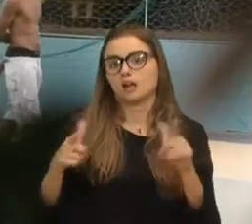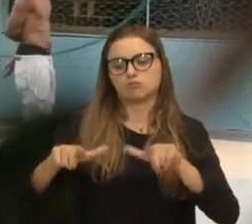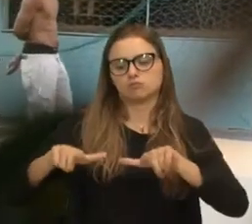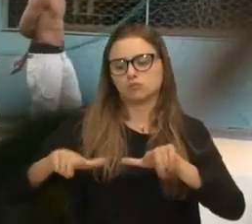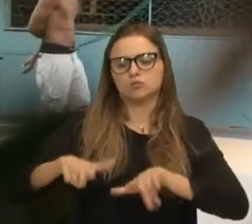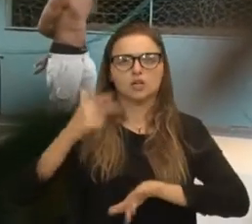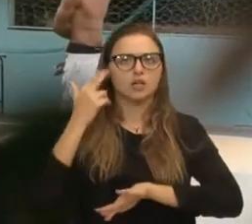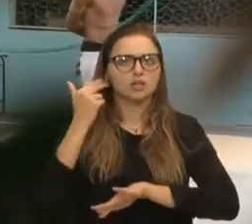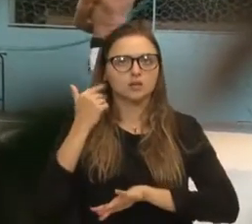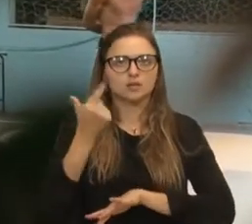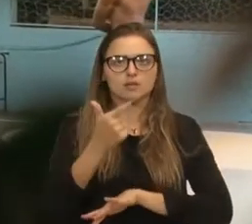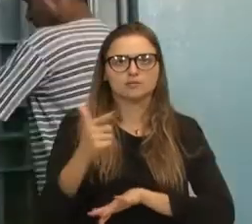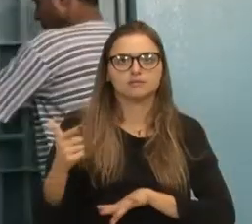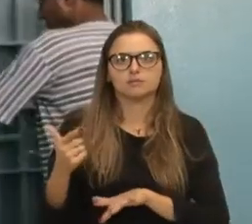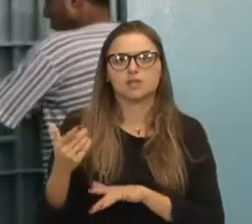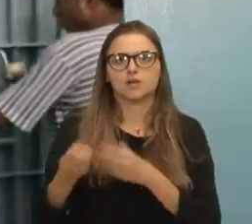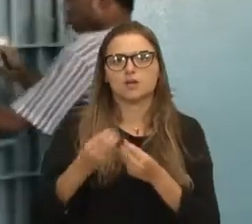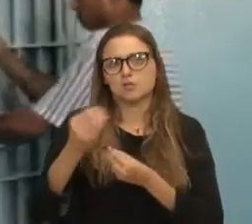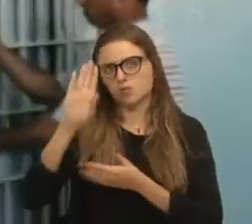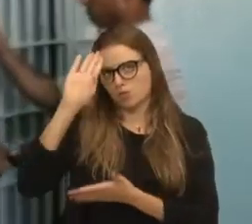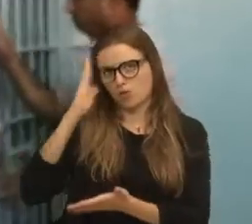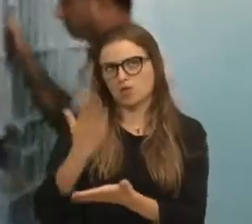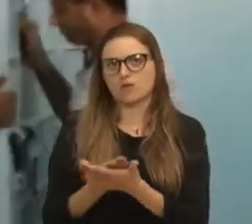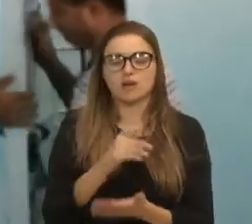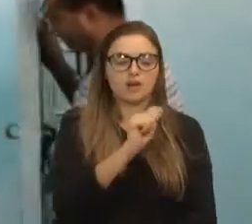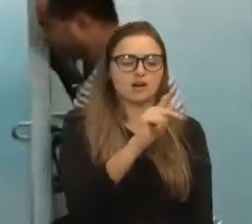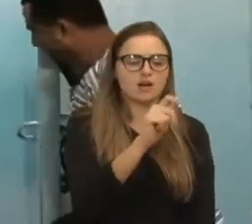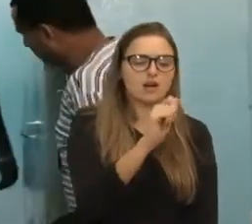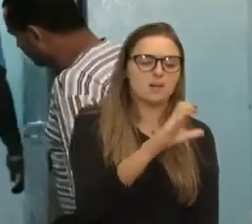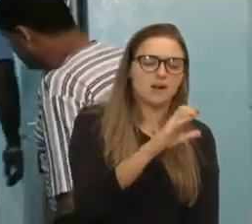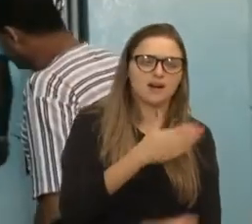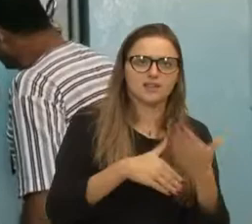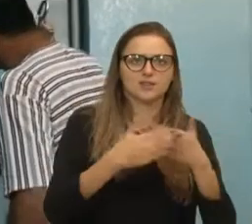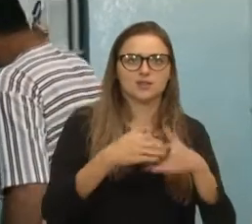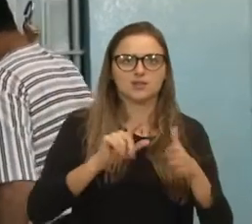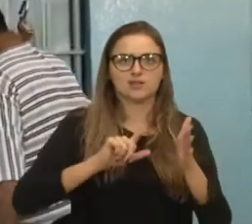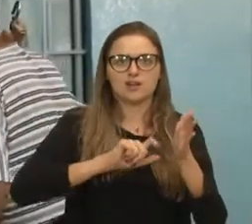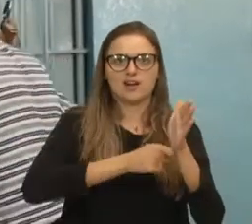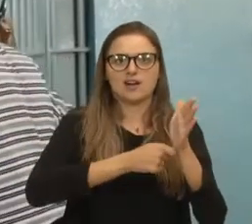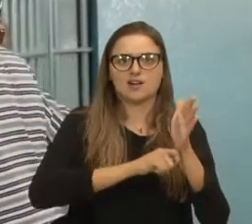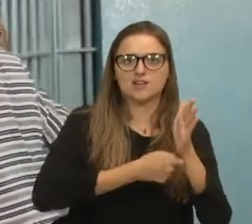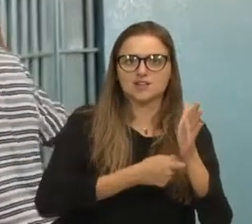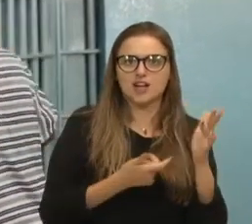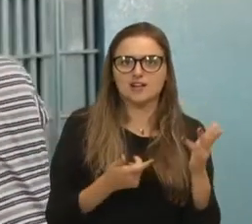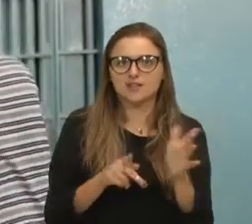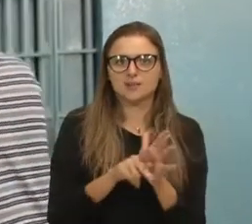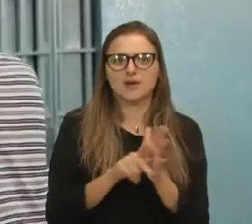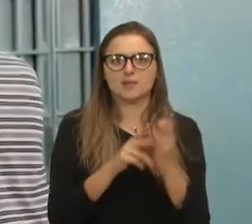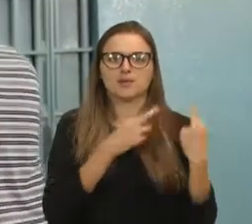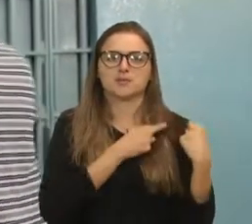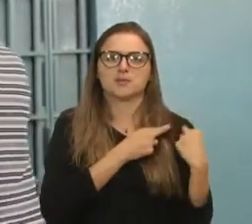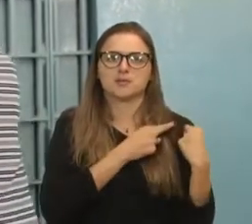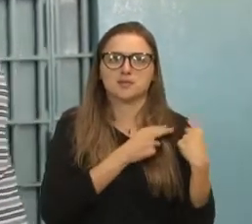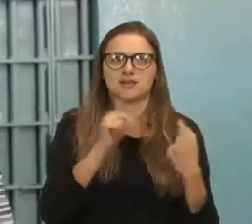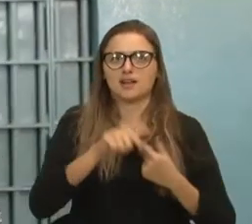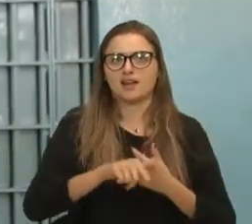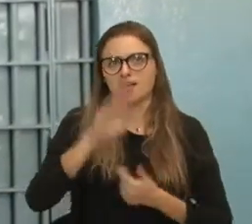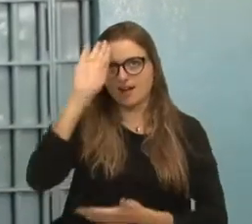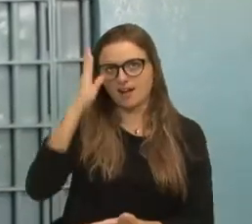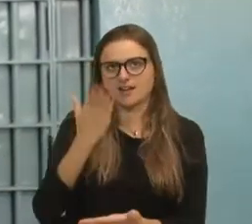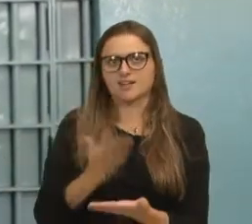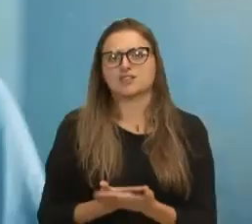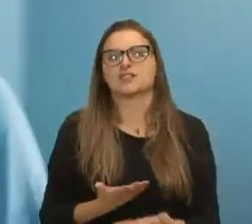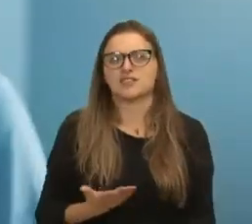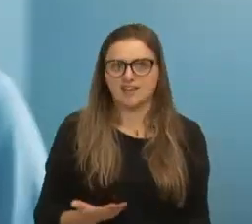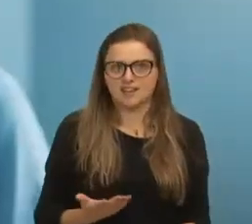ninguém confia no ser. E a PAC, você chega aqui, te mostro isso, só de você colocar a chave na mão do recuperante, já é uma confiança. Eu falo,